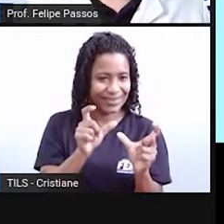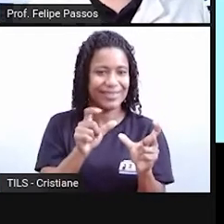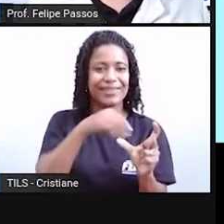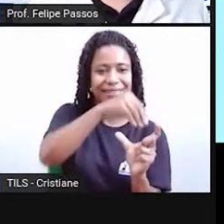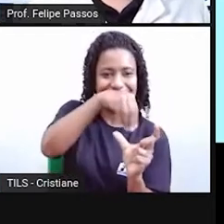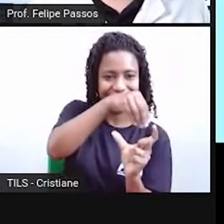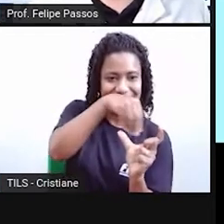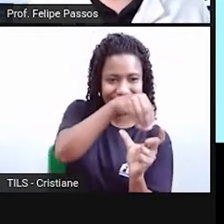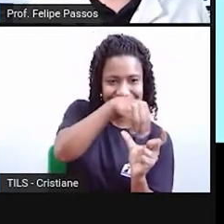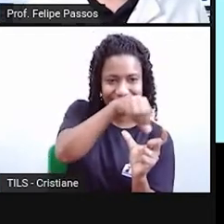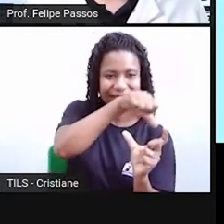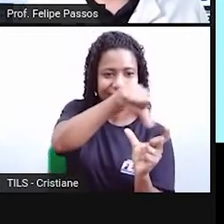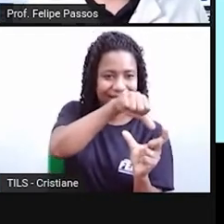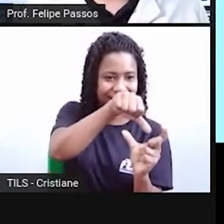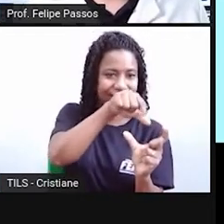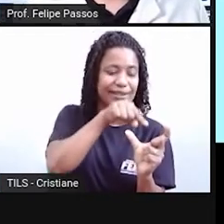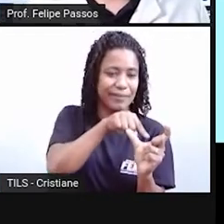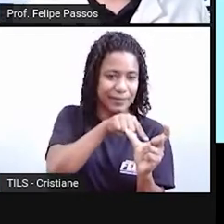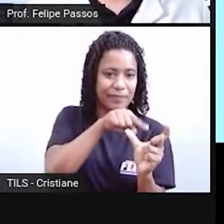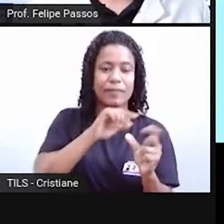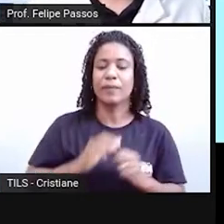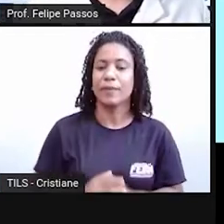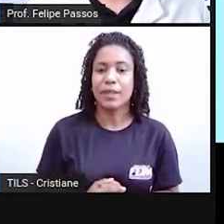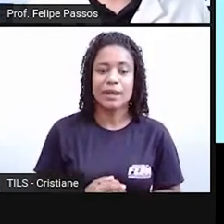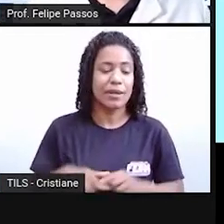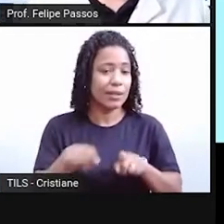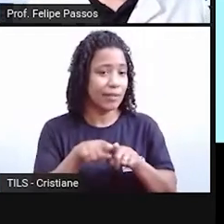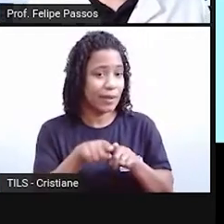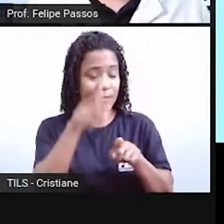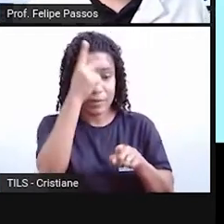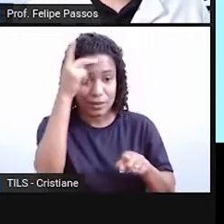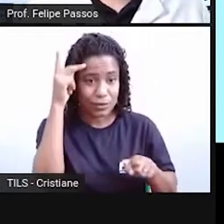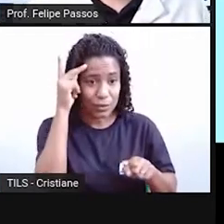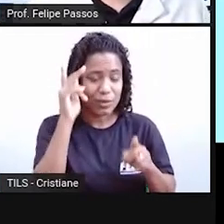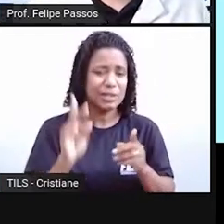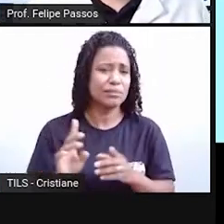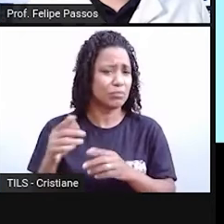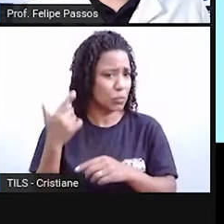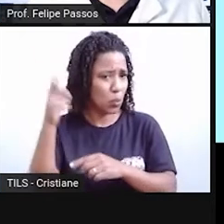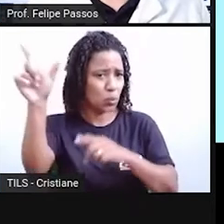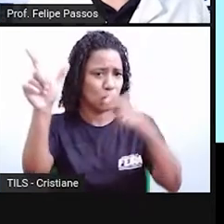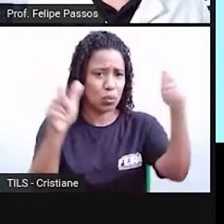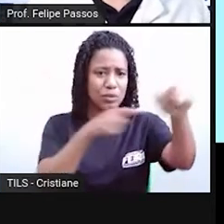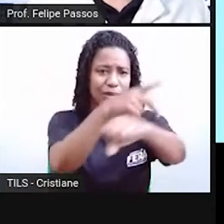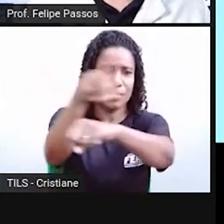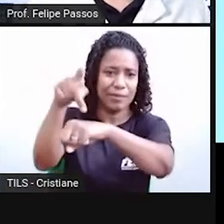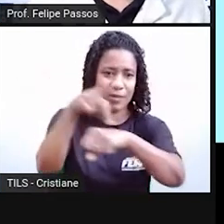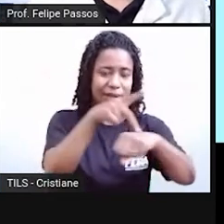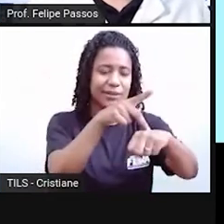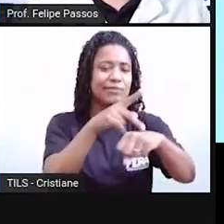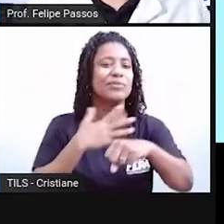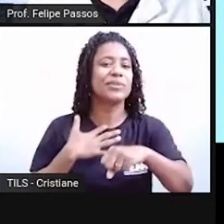povos livres, que não eram necessariamente escravizados, mas que vieram de vários lugares. Itália,